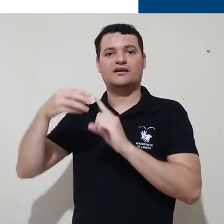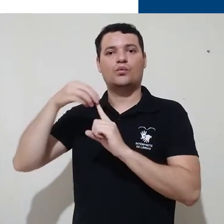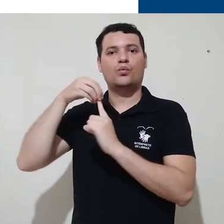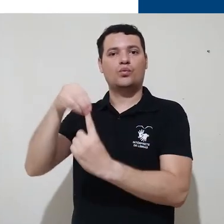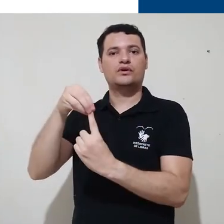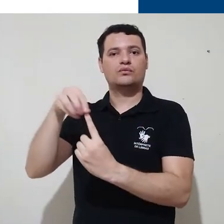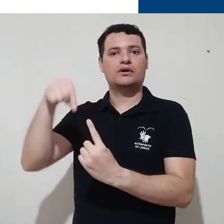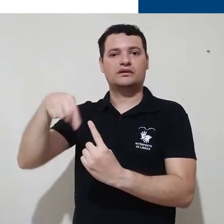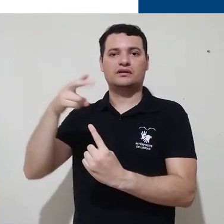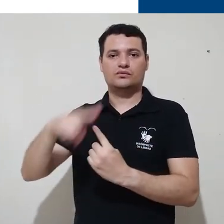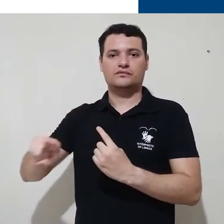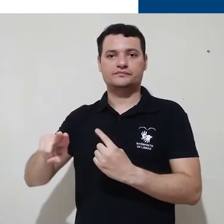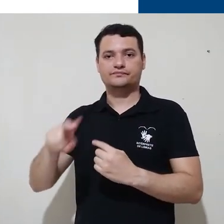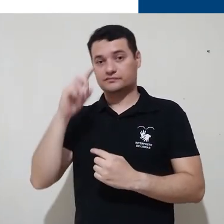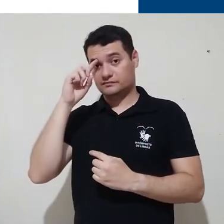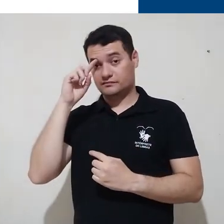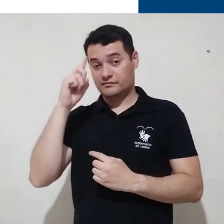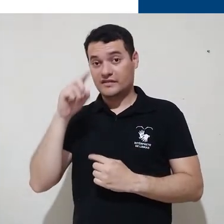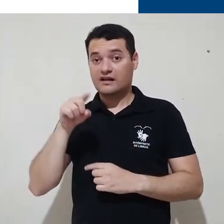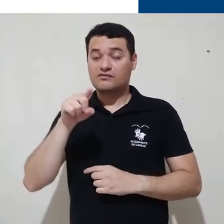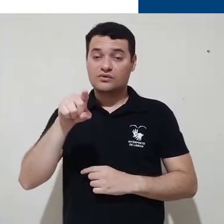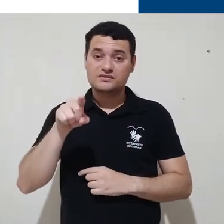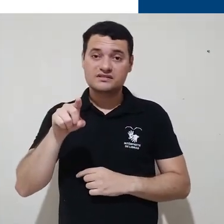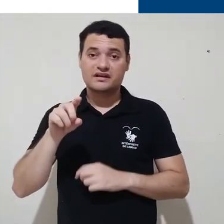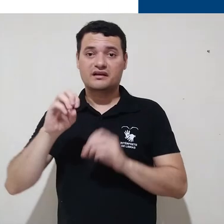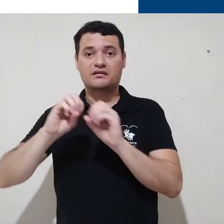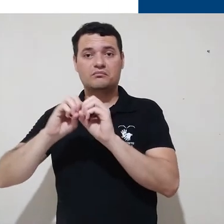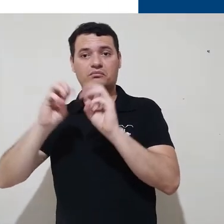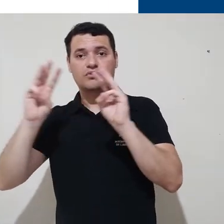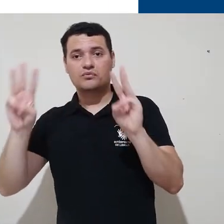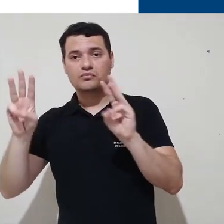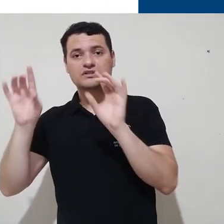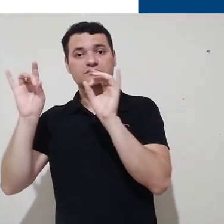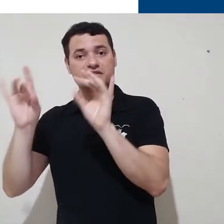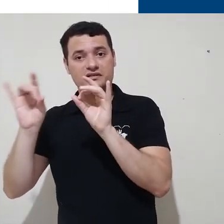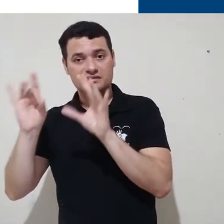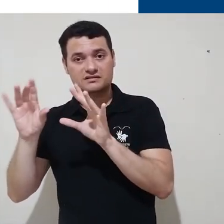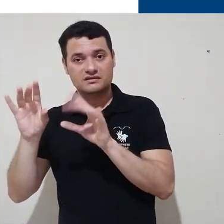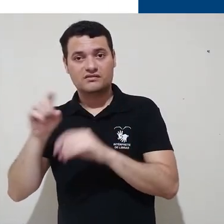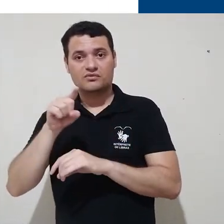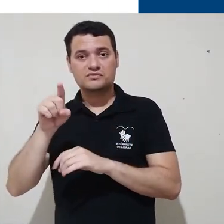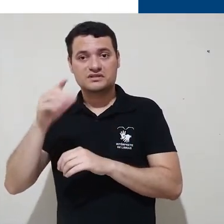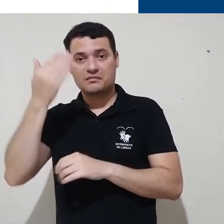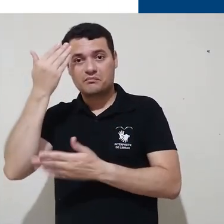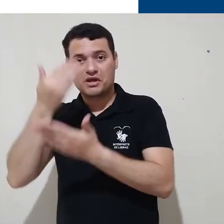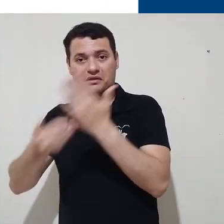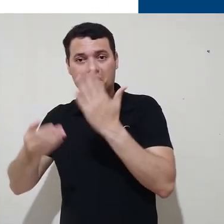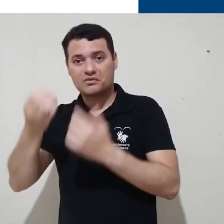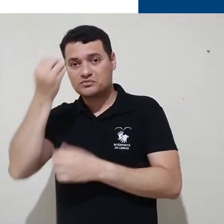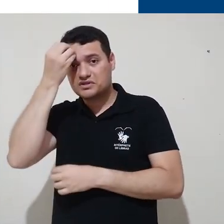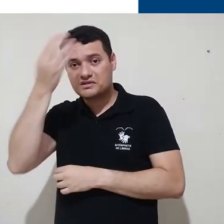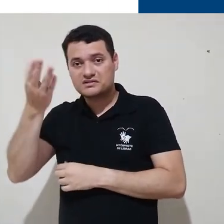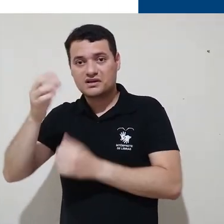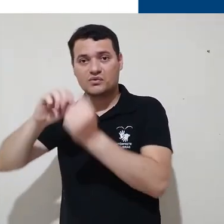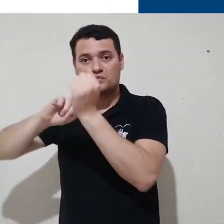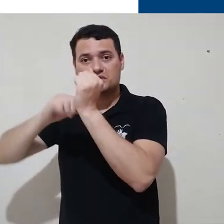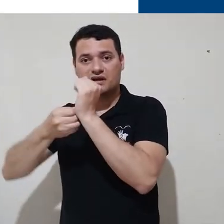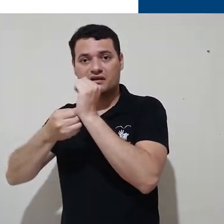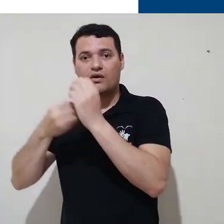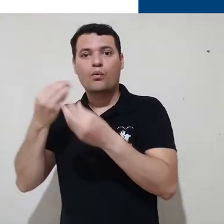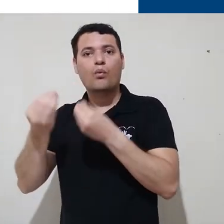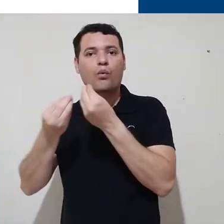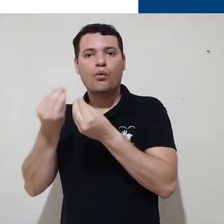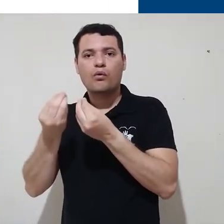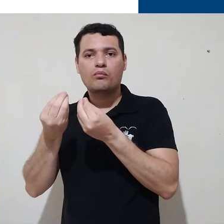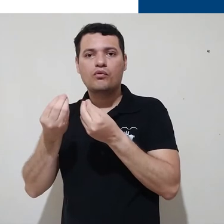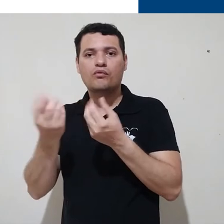Se você é usuário do curso de especialização e esqueceu a sua senha, você pode usar o processo